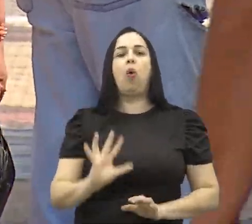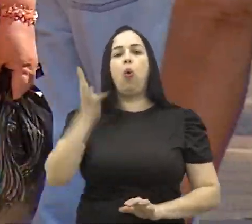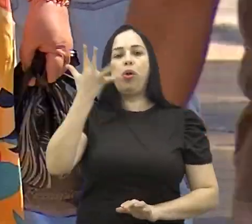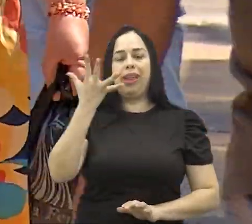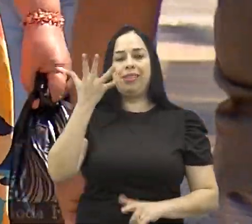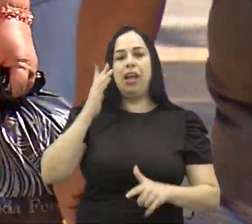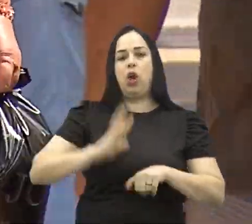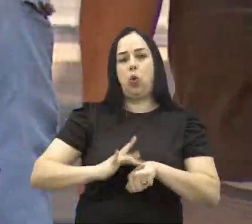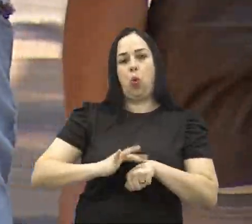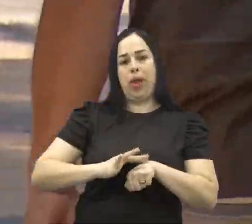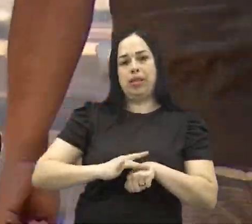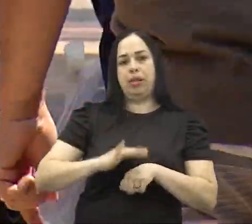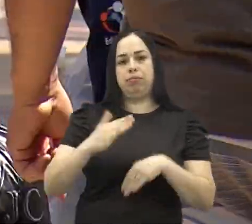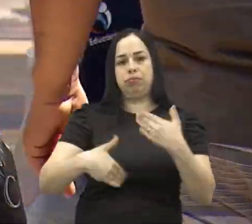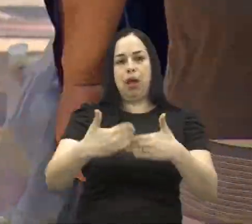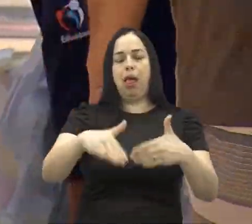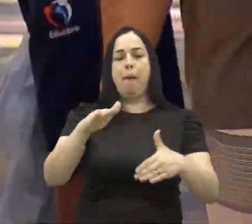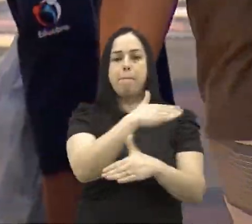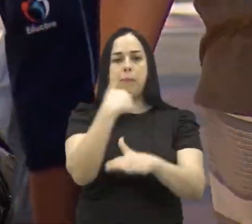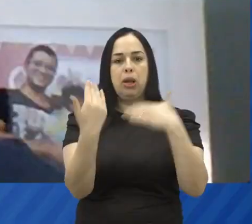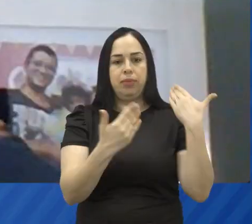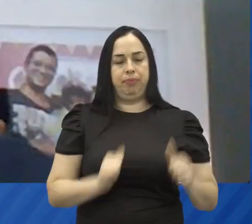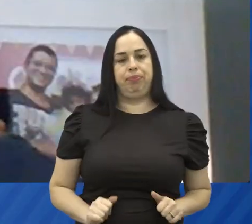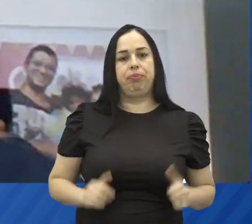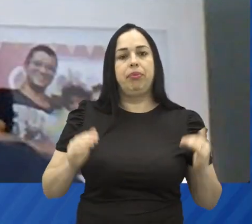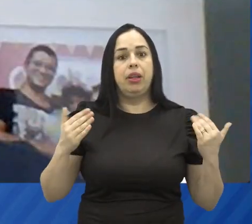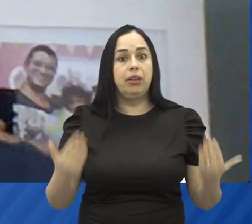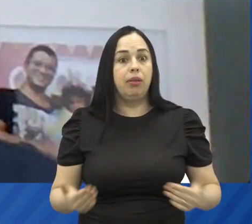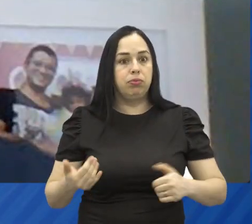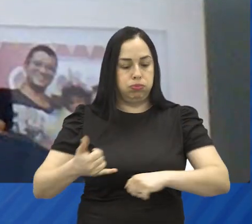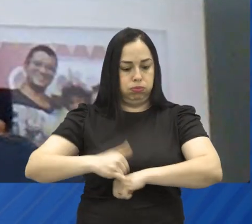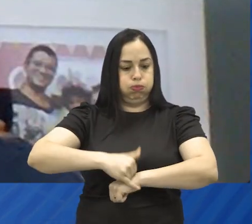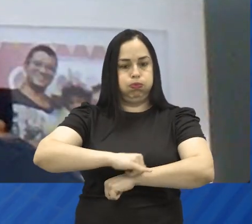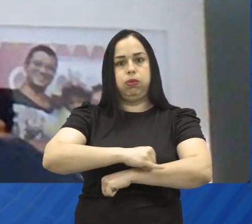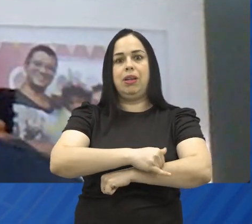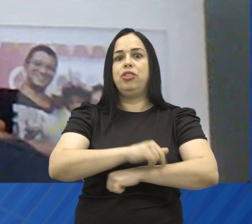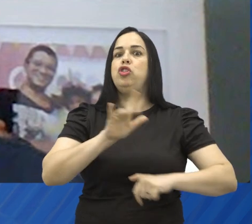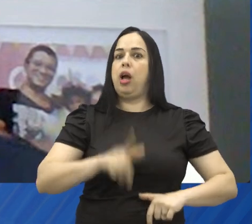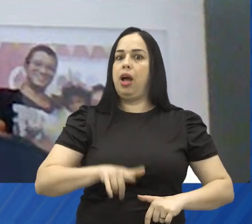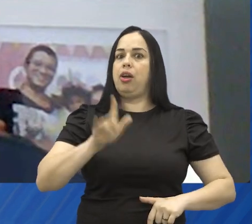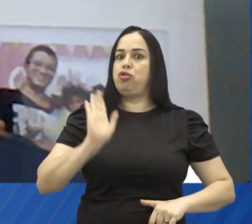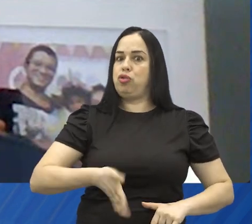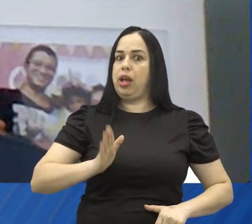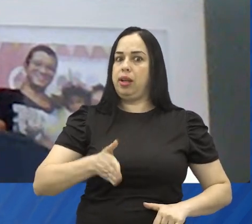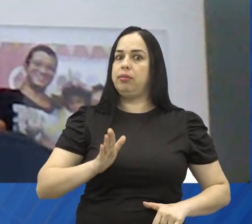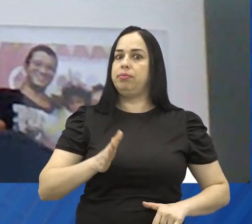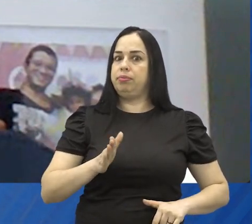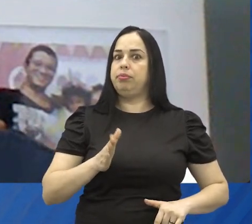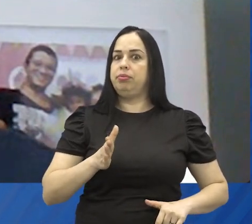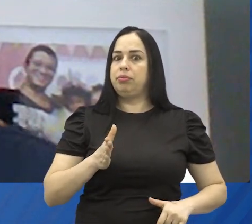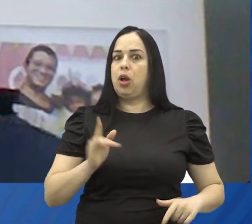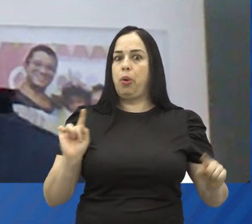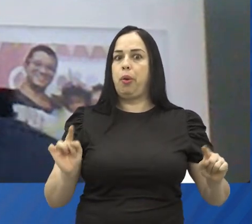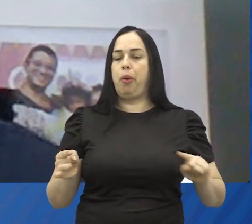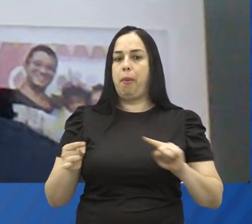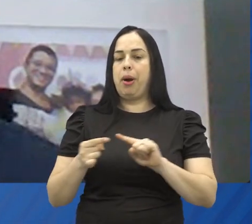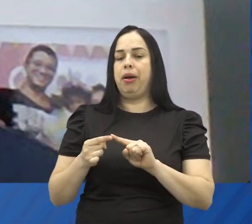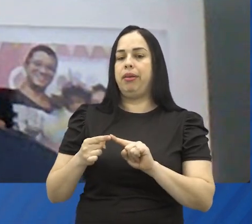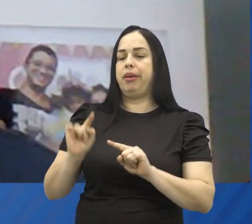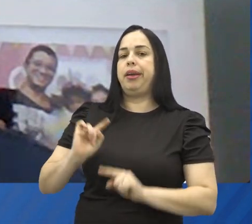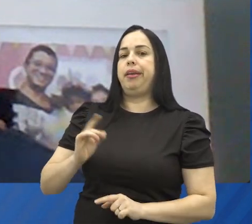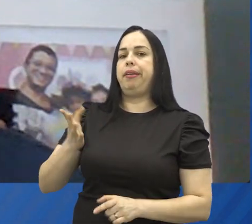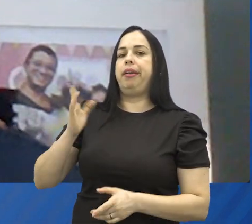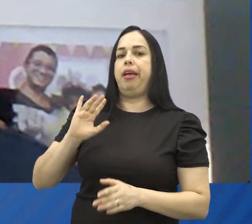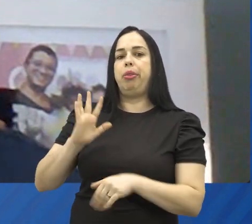incidência das doenças que mais matam no país. A obesidade, ela já é tratada junto com uma doença